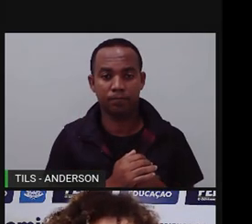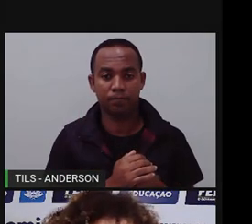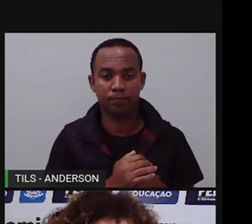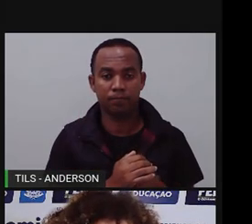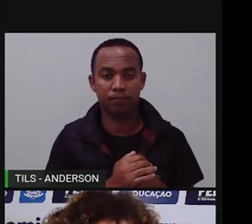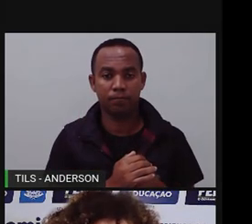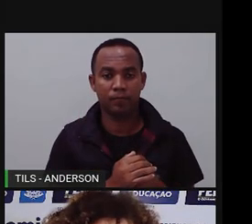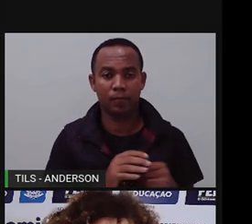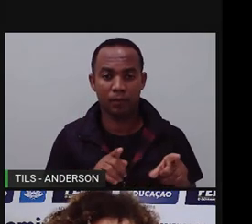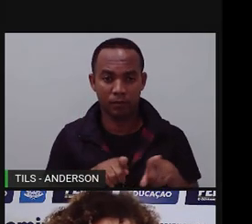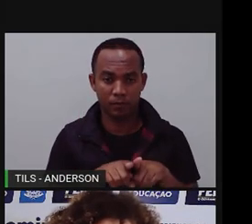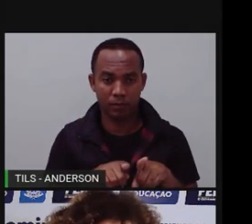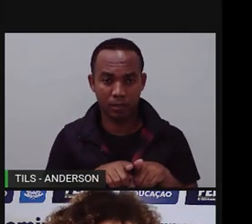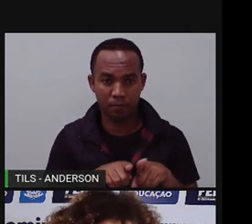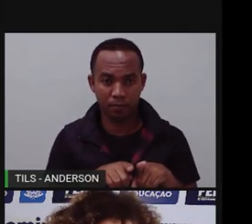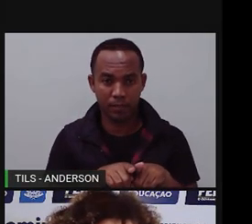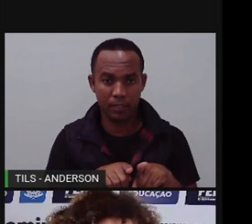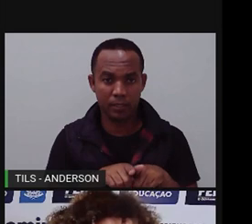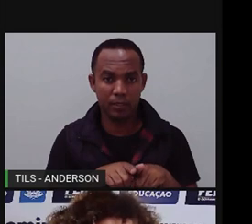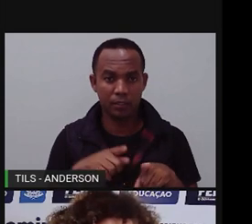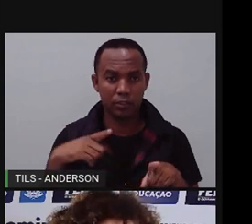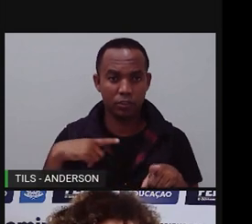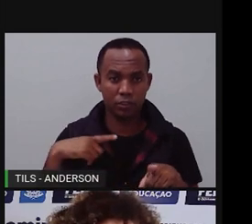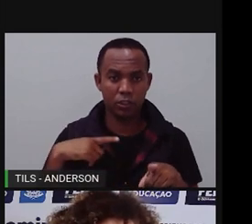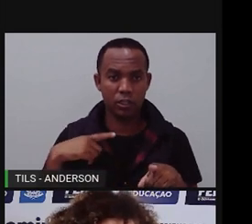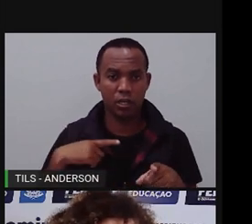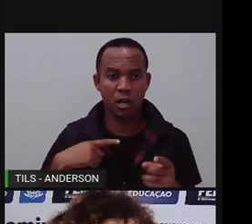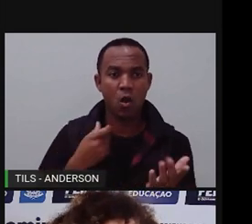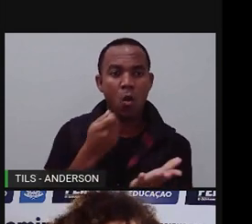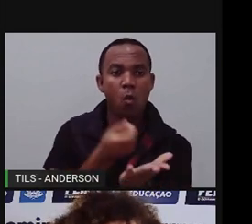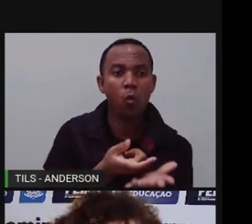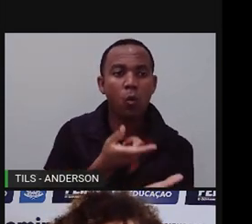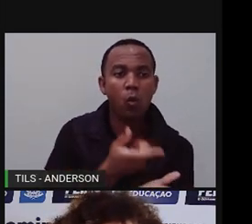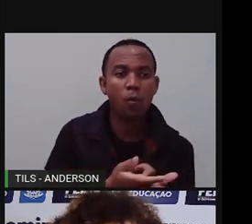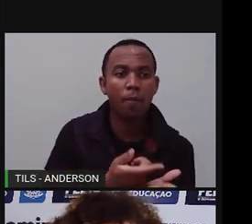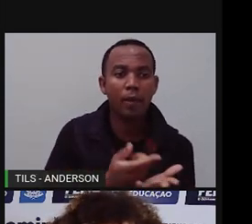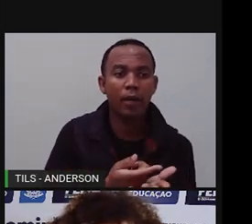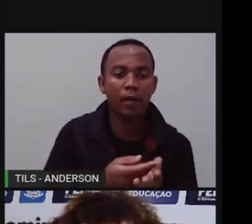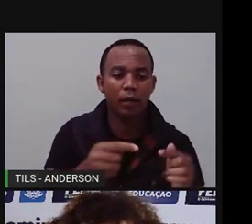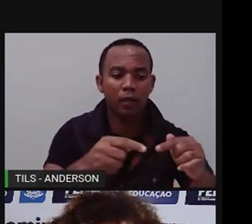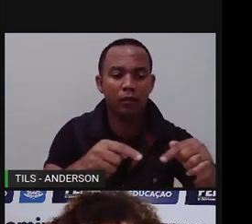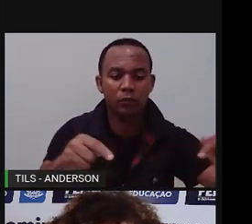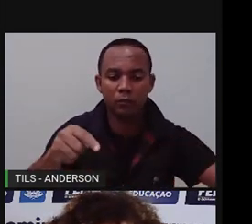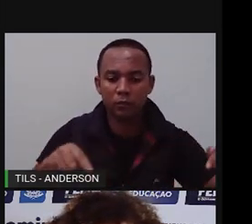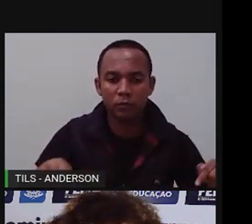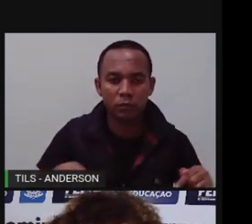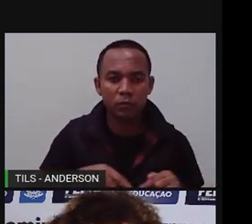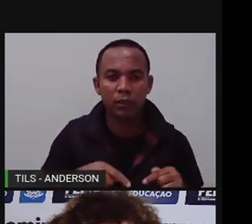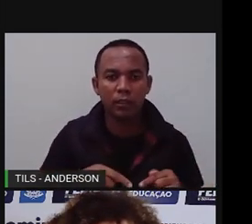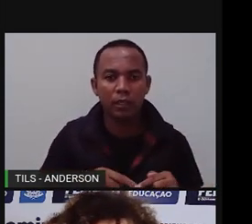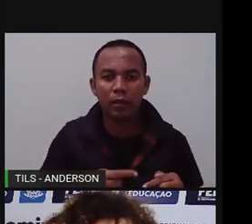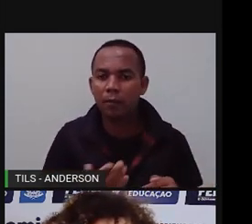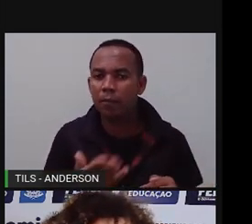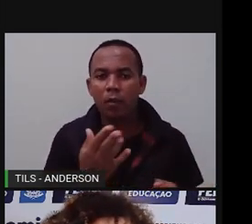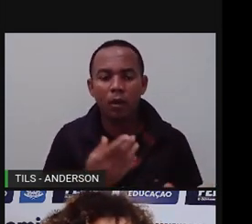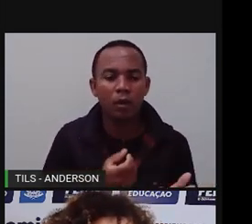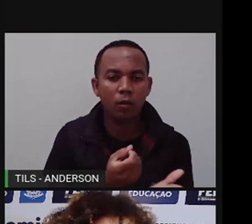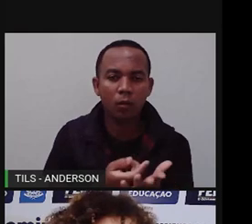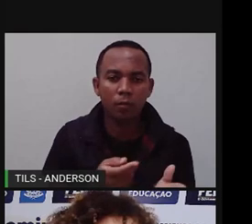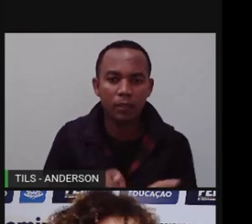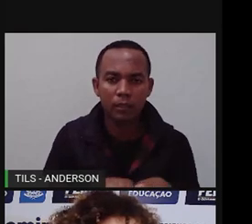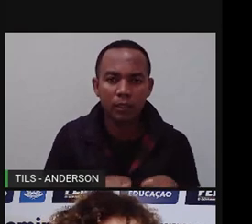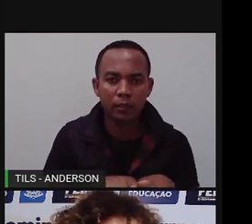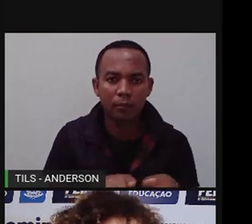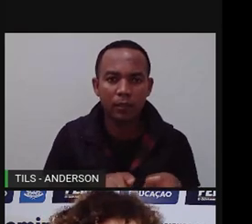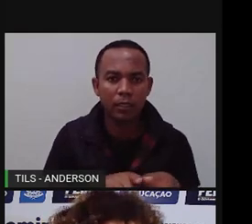Resistra-se também casos, né, de compras de terra, tanto durante a vigência do sistema extravocrata, quanto após